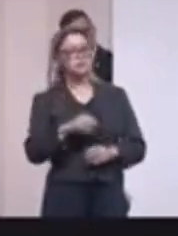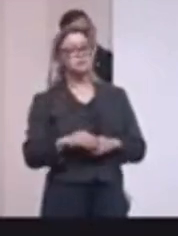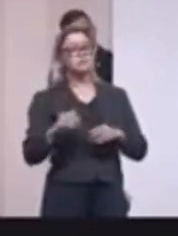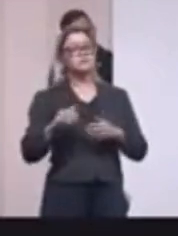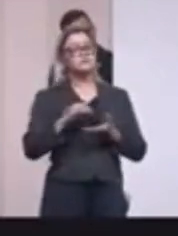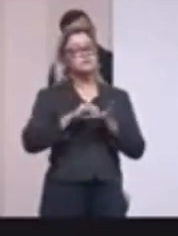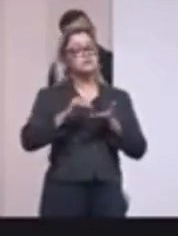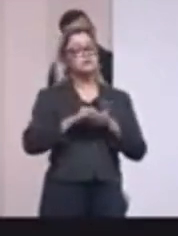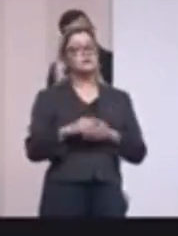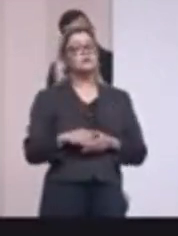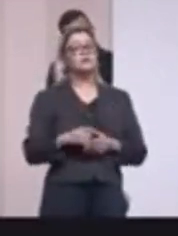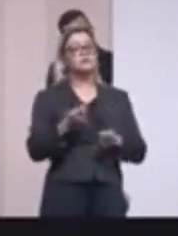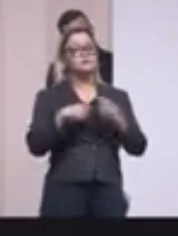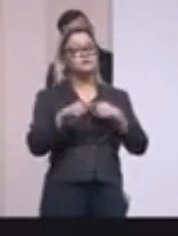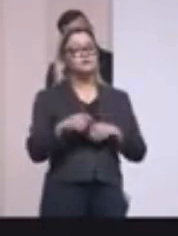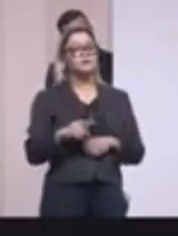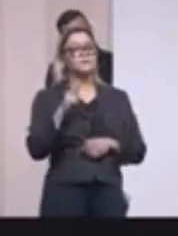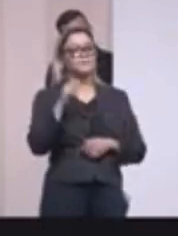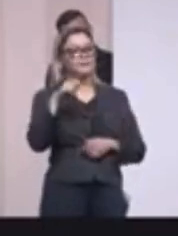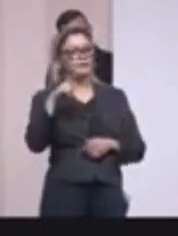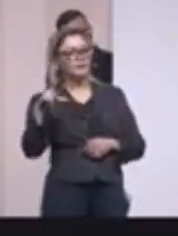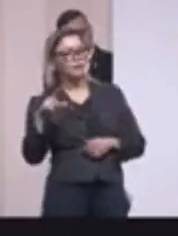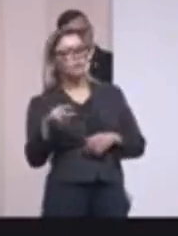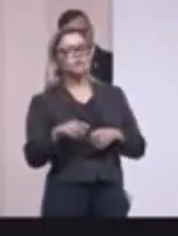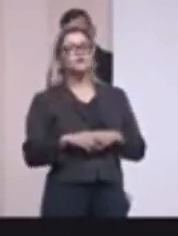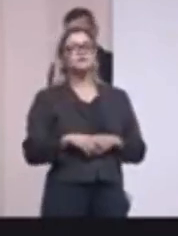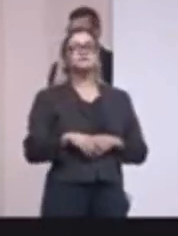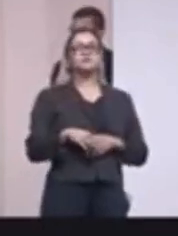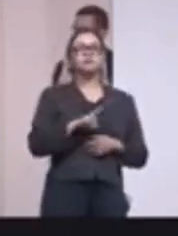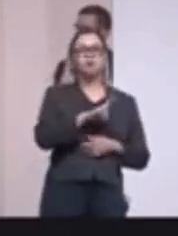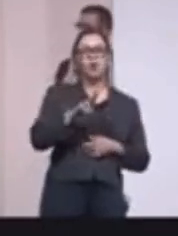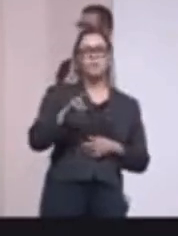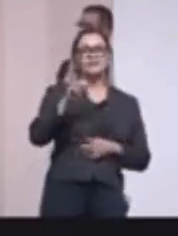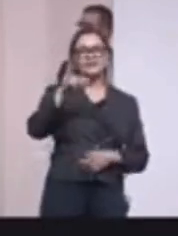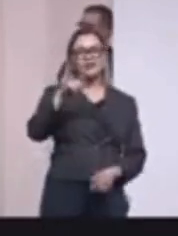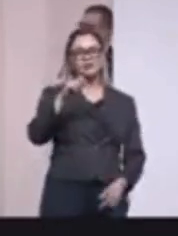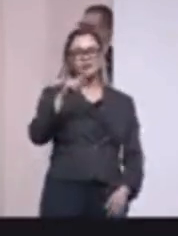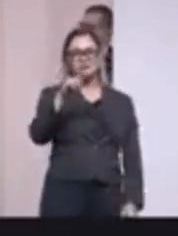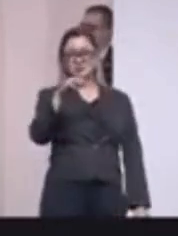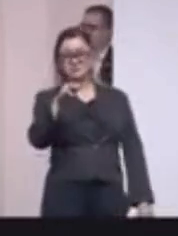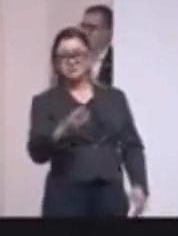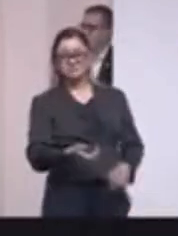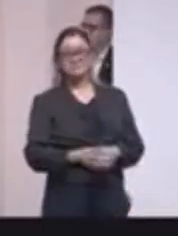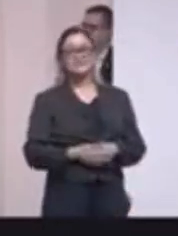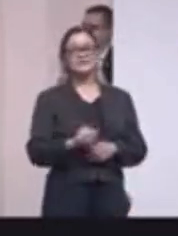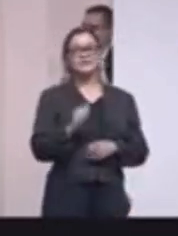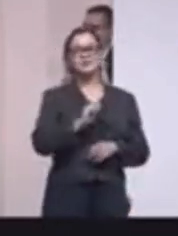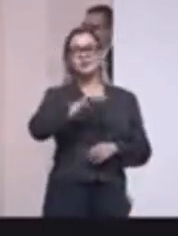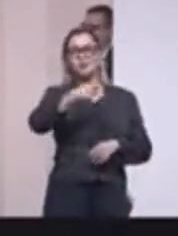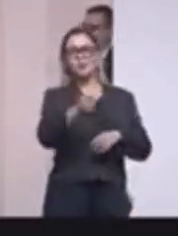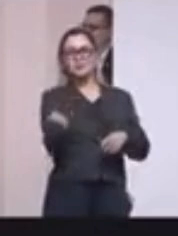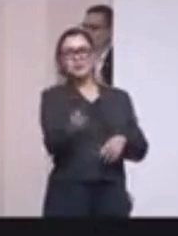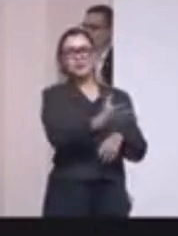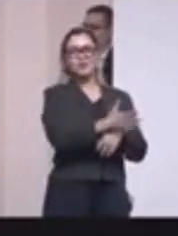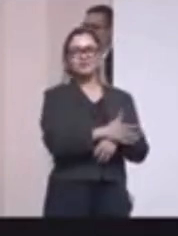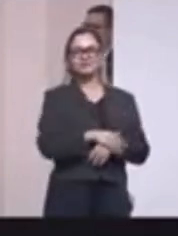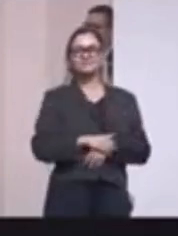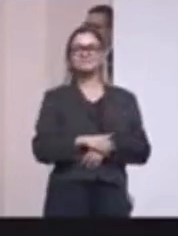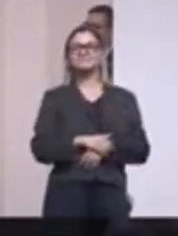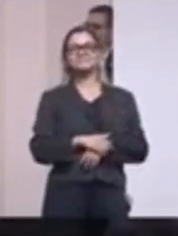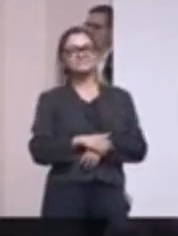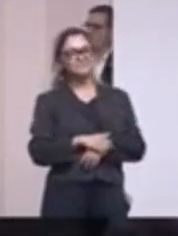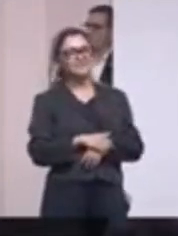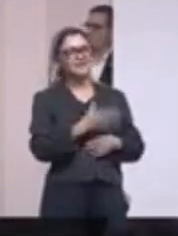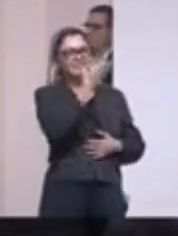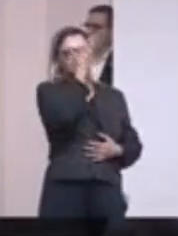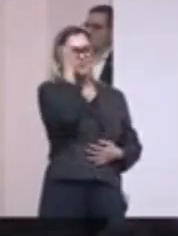Administração Penitenciária. O nome ganhou um neologismo, ganhou uma... O André deu um novo nome para você, que